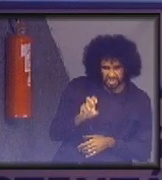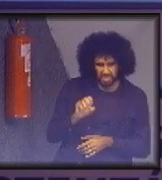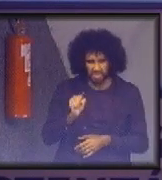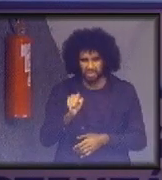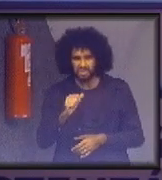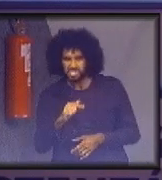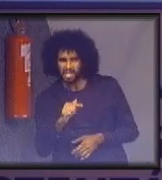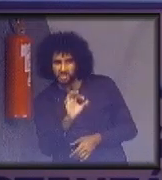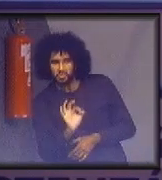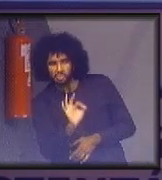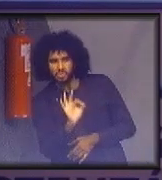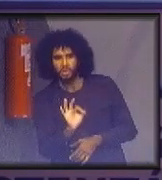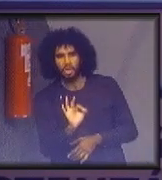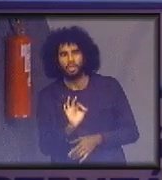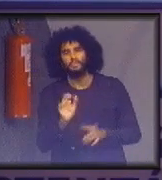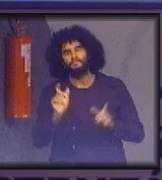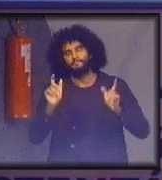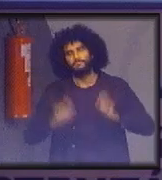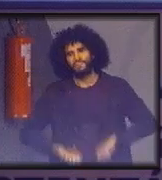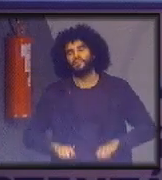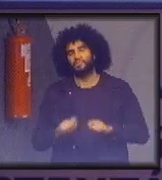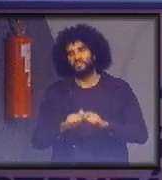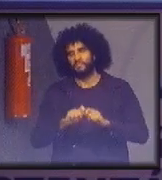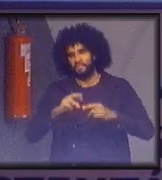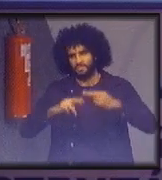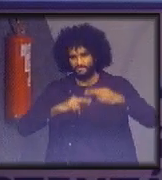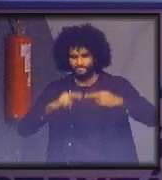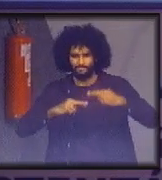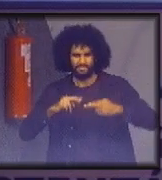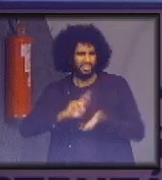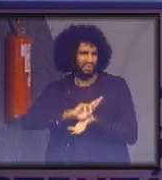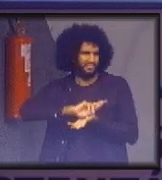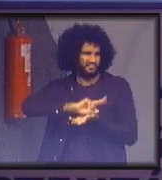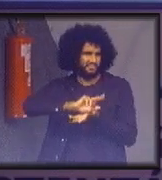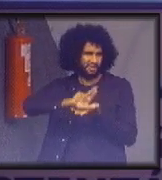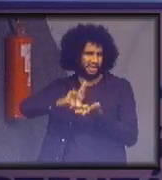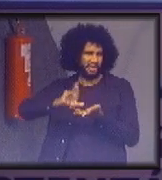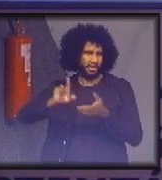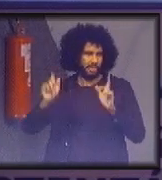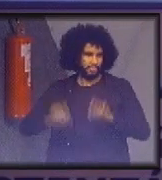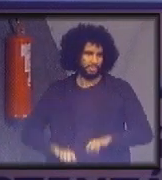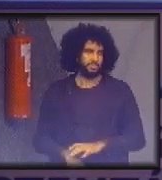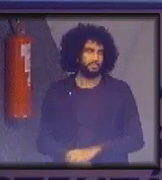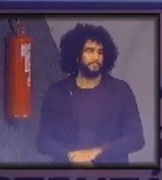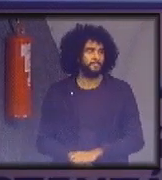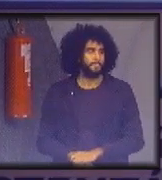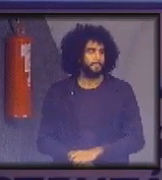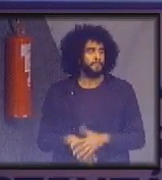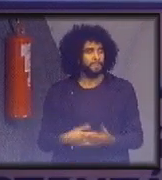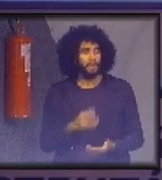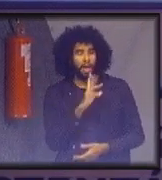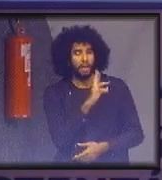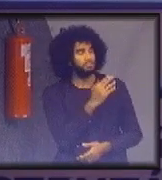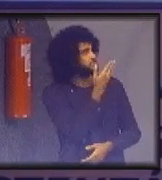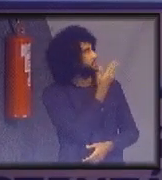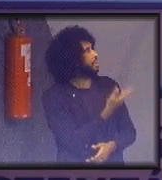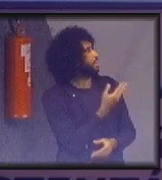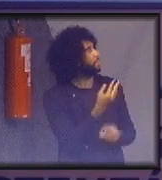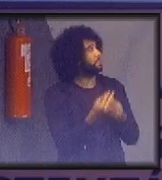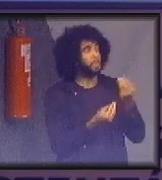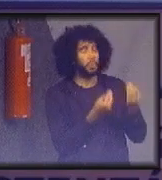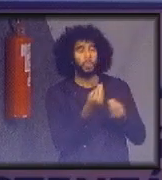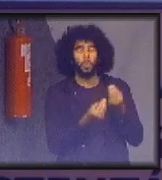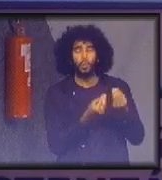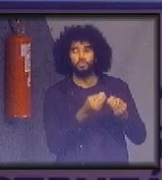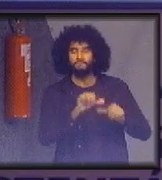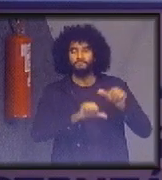poderia ser reciclável, de várias formas. E aí está a resposta para o Pablo sobre como mudar o comportamento de